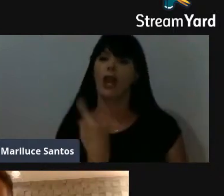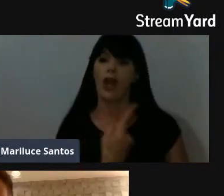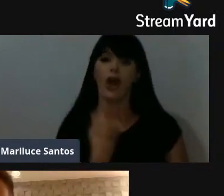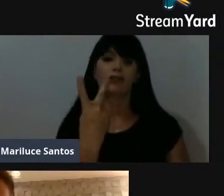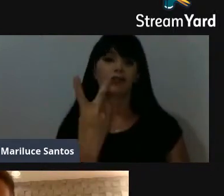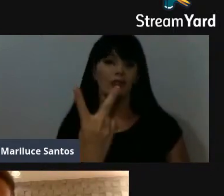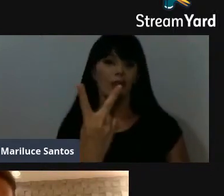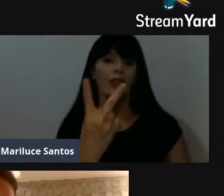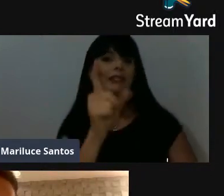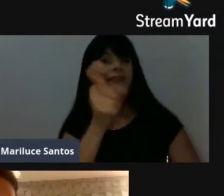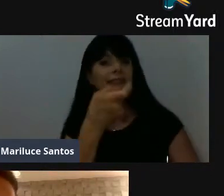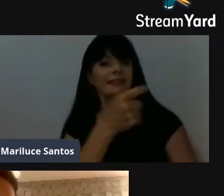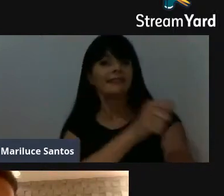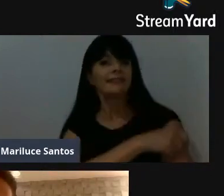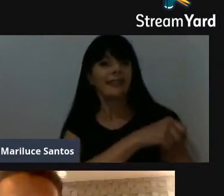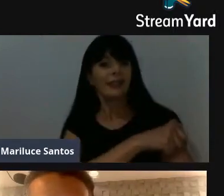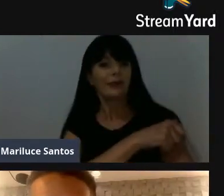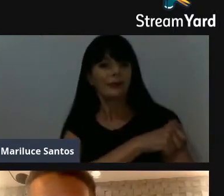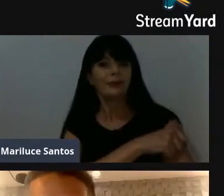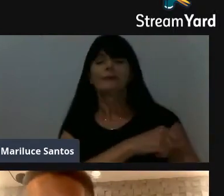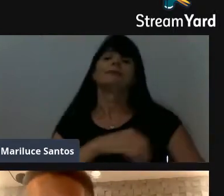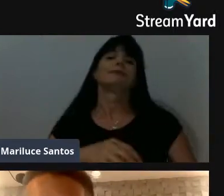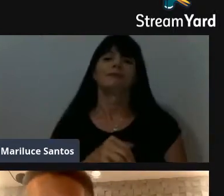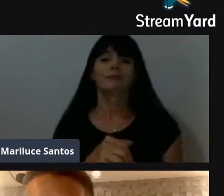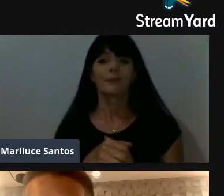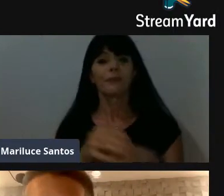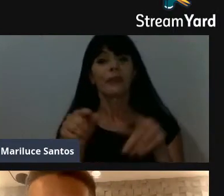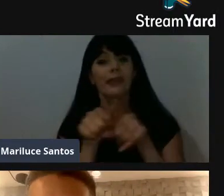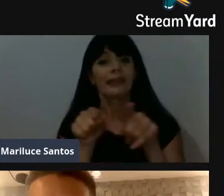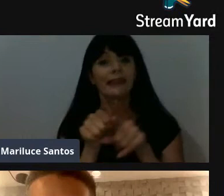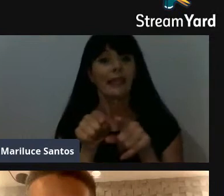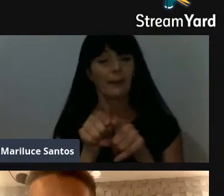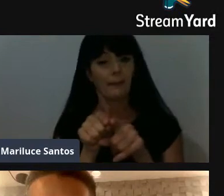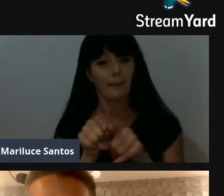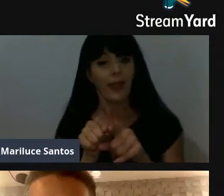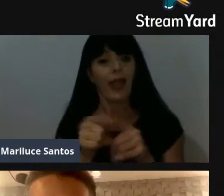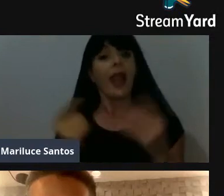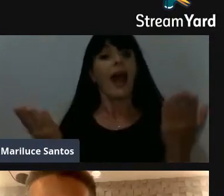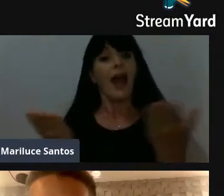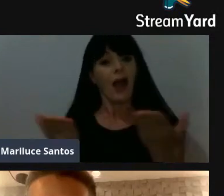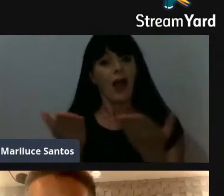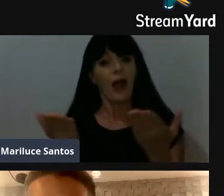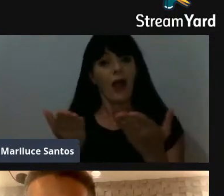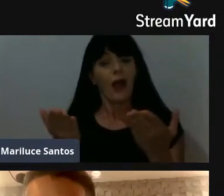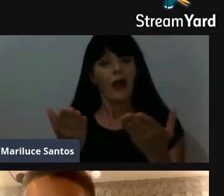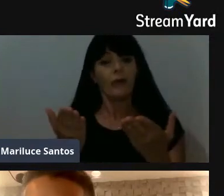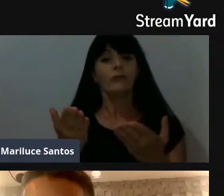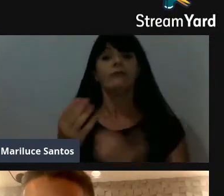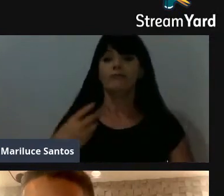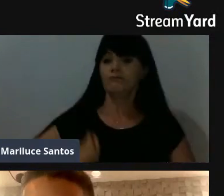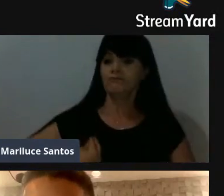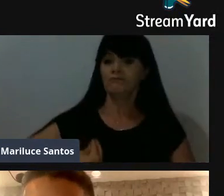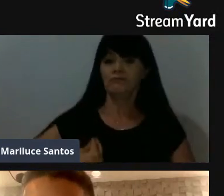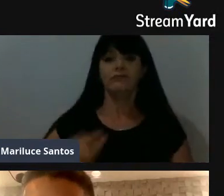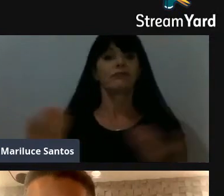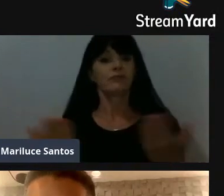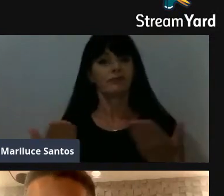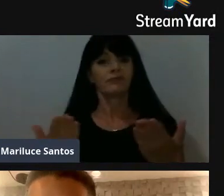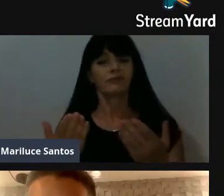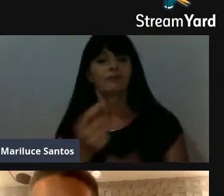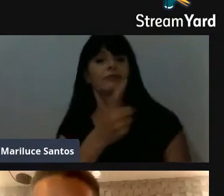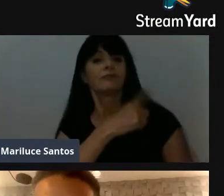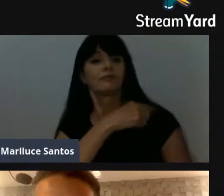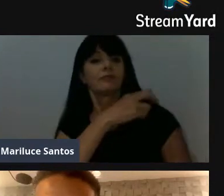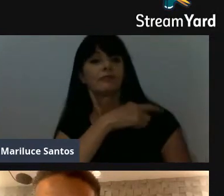nossos dois ex-alunos e três atuais alunos do ensino